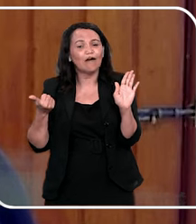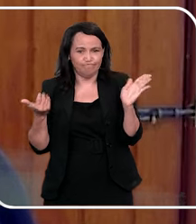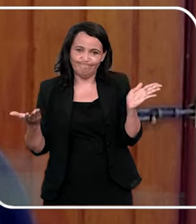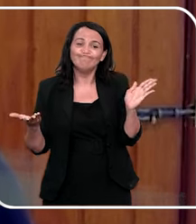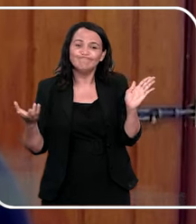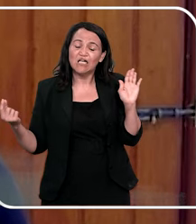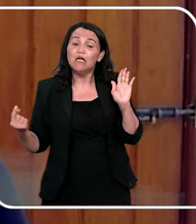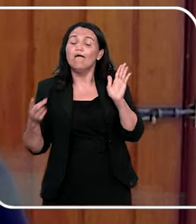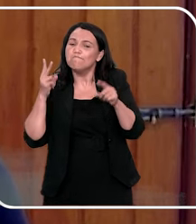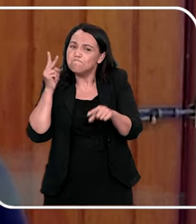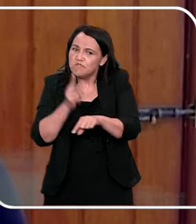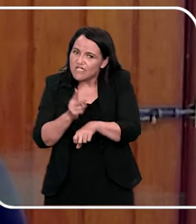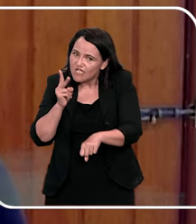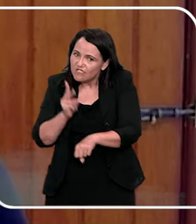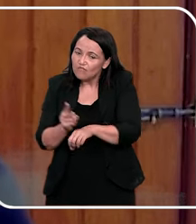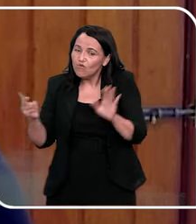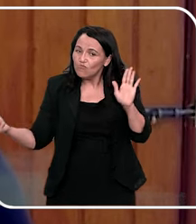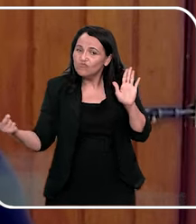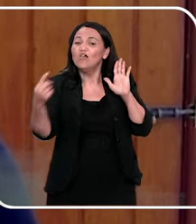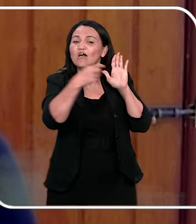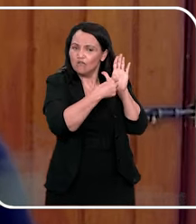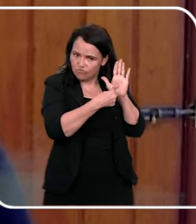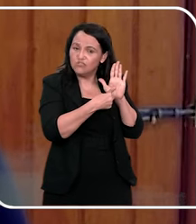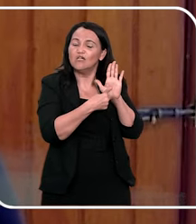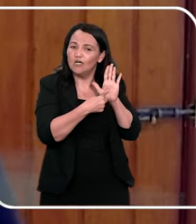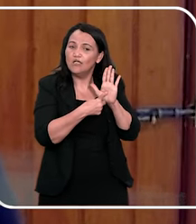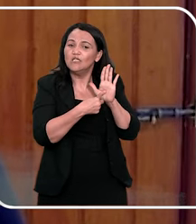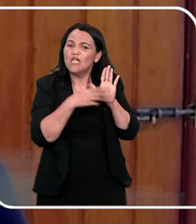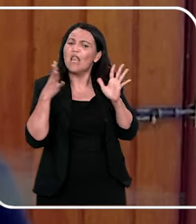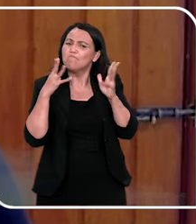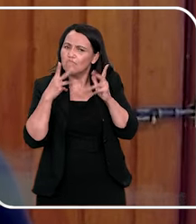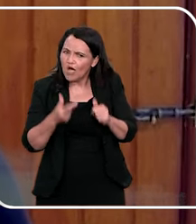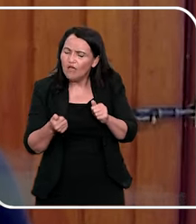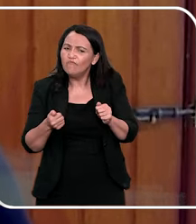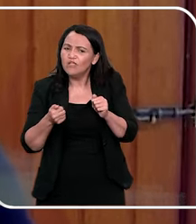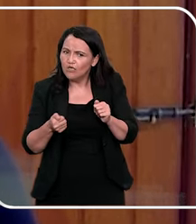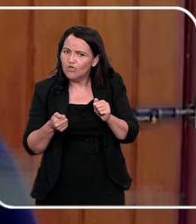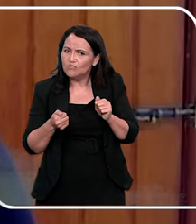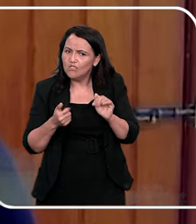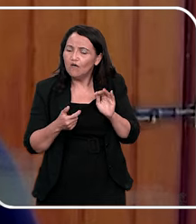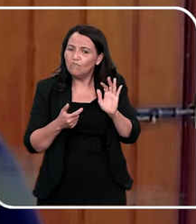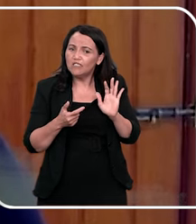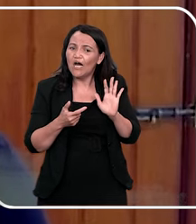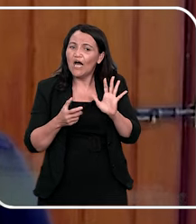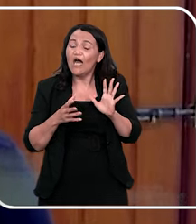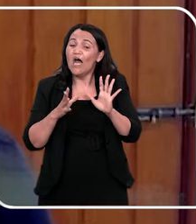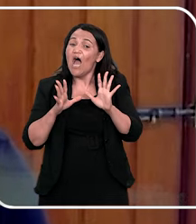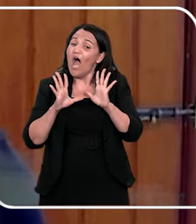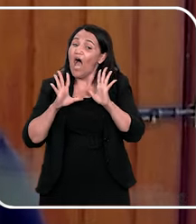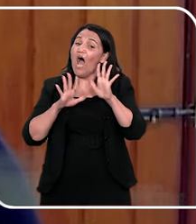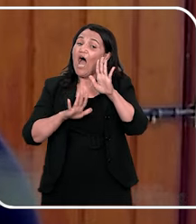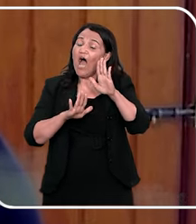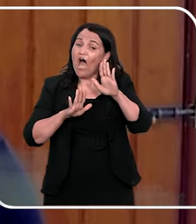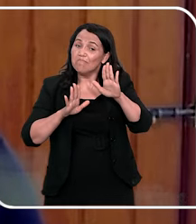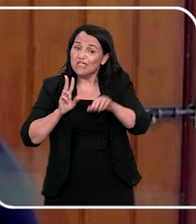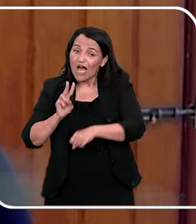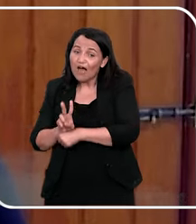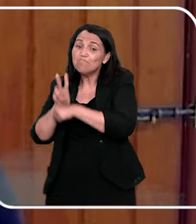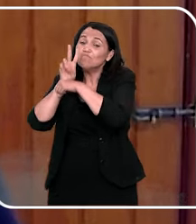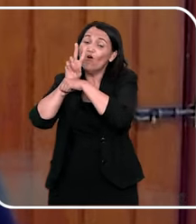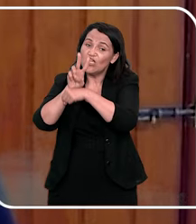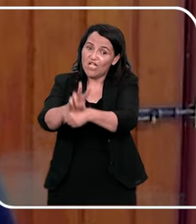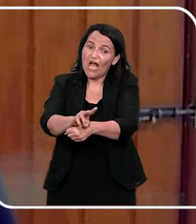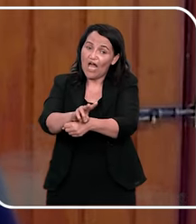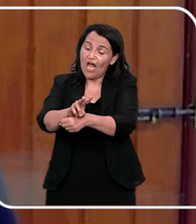Eu vou colocar ela aqui, porque ela é maravilhosa, ótimo, porque ela é maravilhosa para ajudar os pais a lidar com a internet, que está